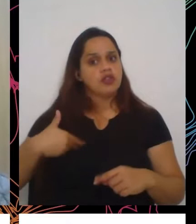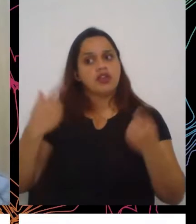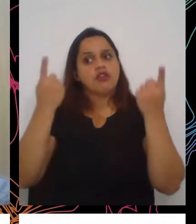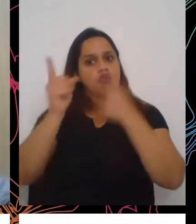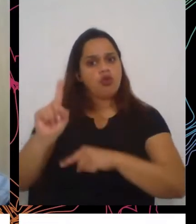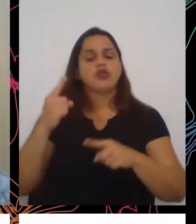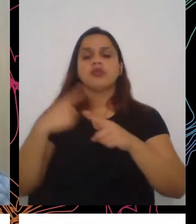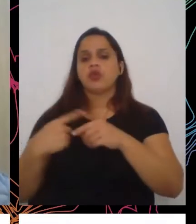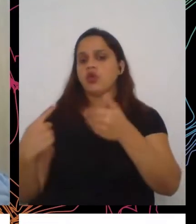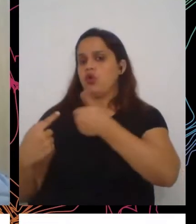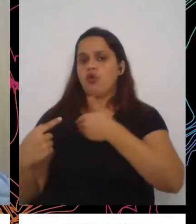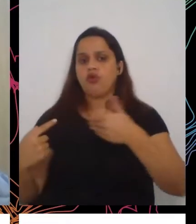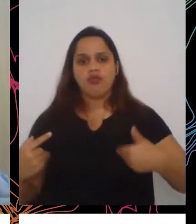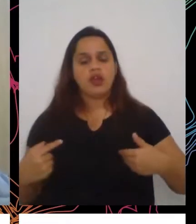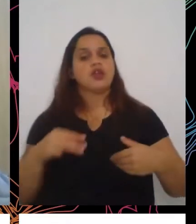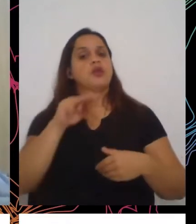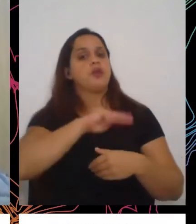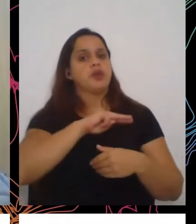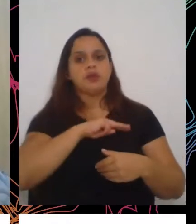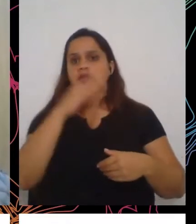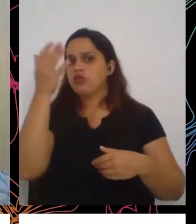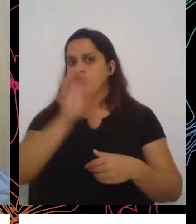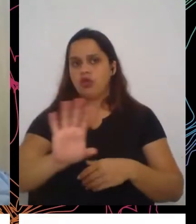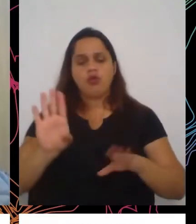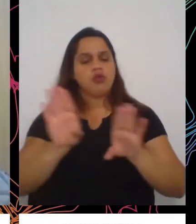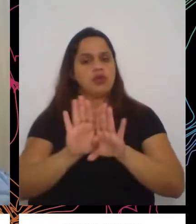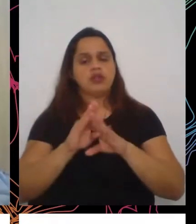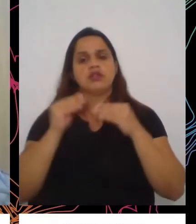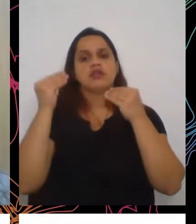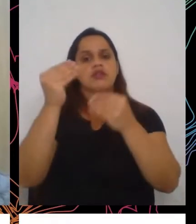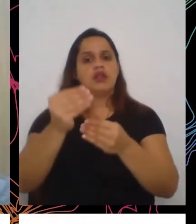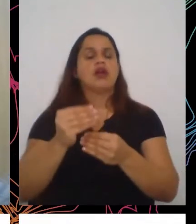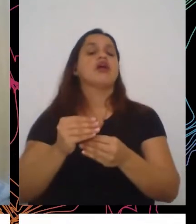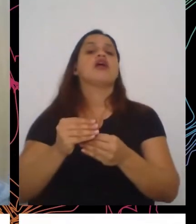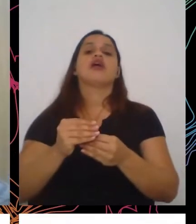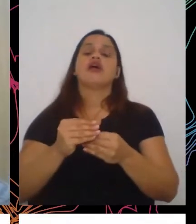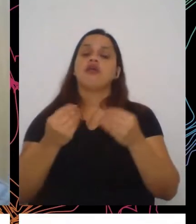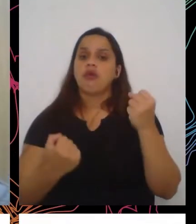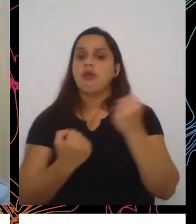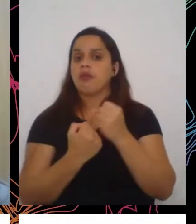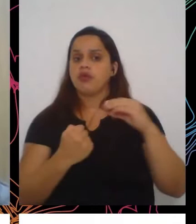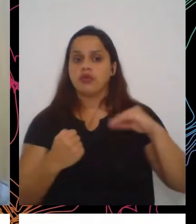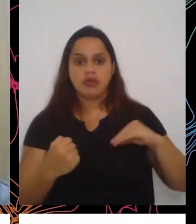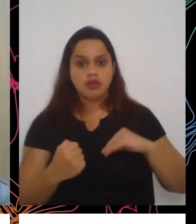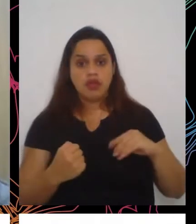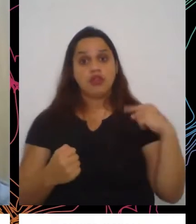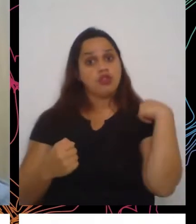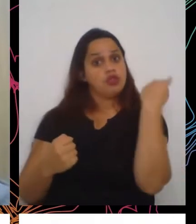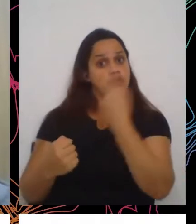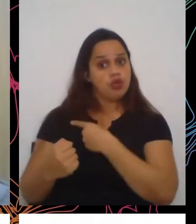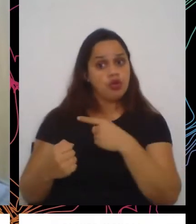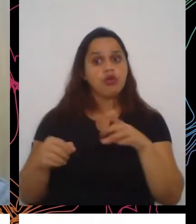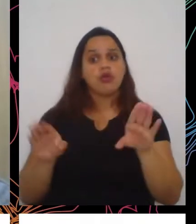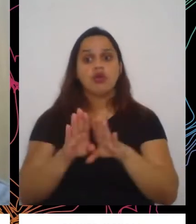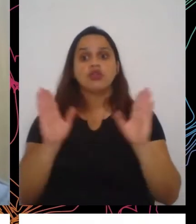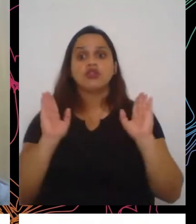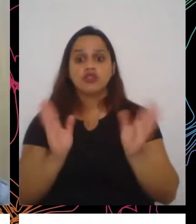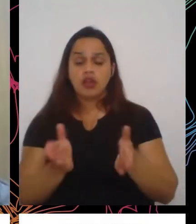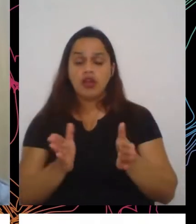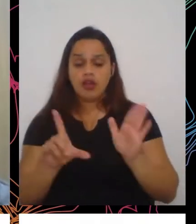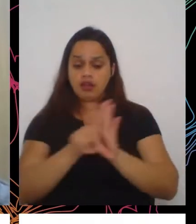quis, né, o ministro da Economia nunca quis um auxílio desta envergadura. Nós, a partir do momento que a lei